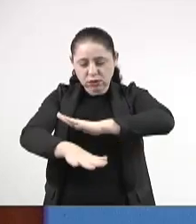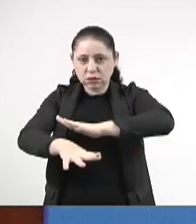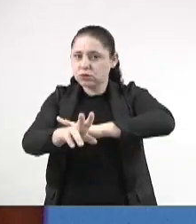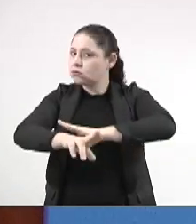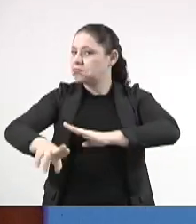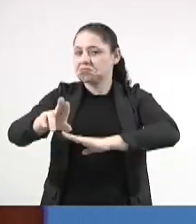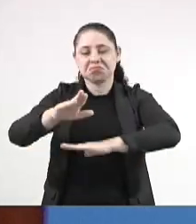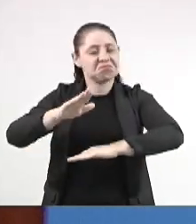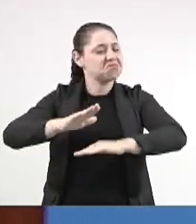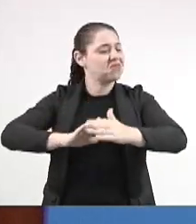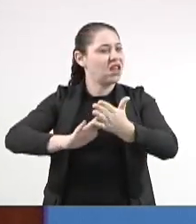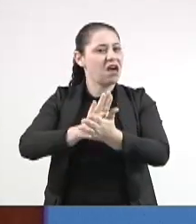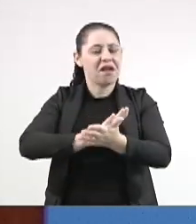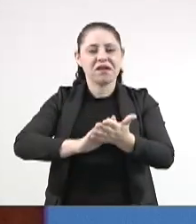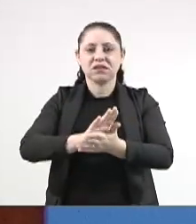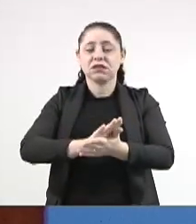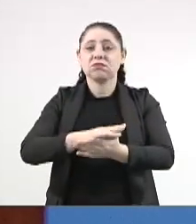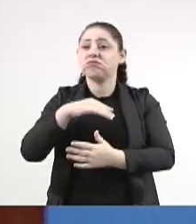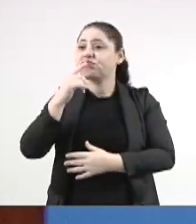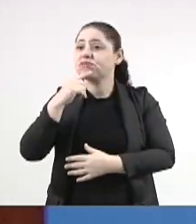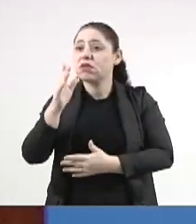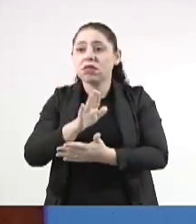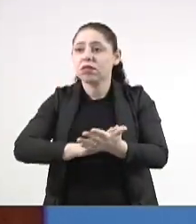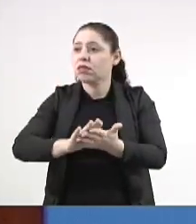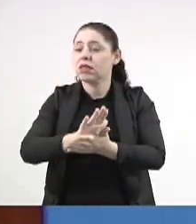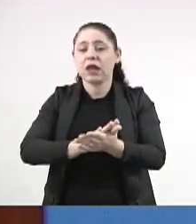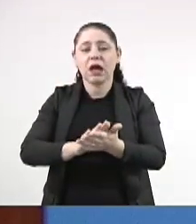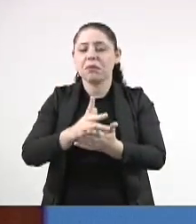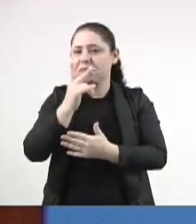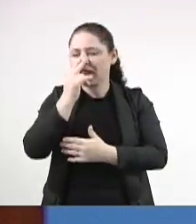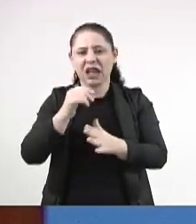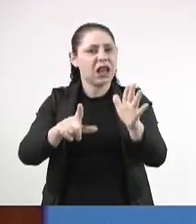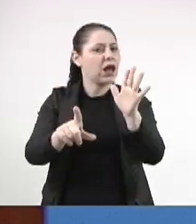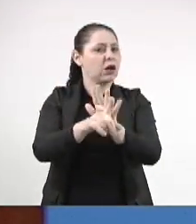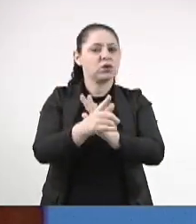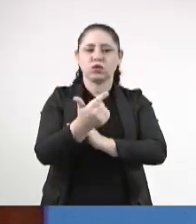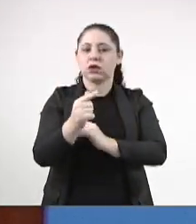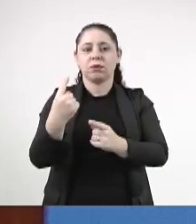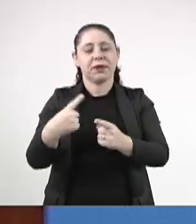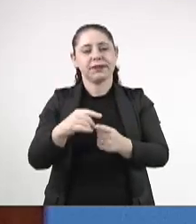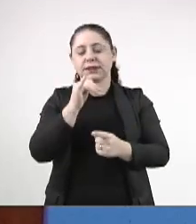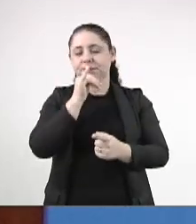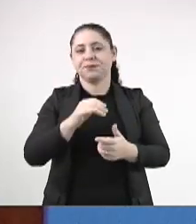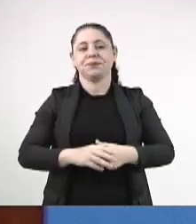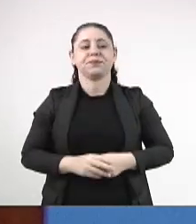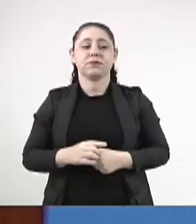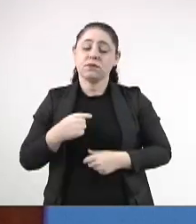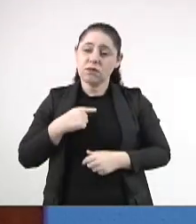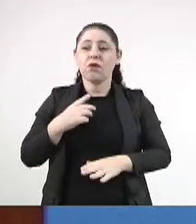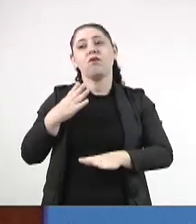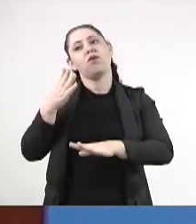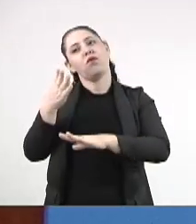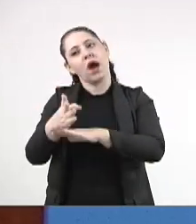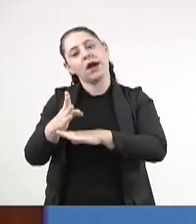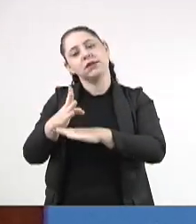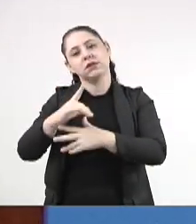utilidade, e ninguém, é uma terra de ninguém. Porque aí eu fui à Energiza,